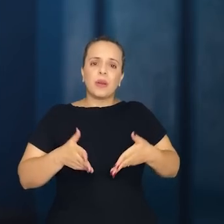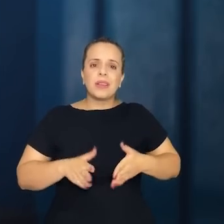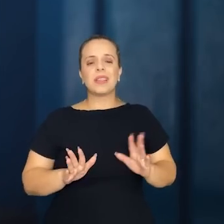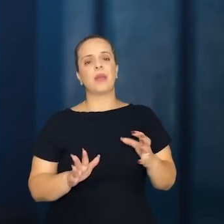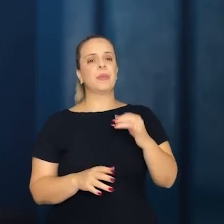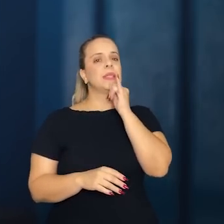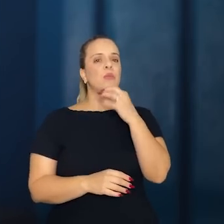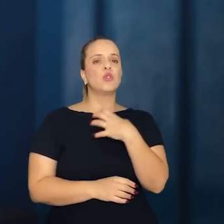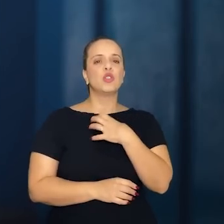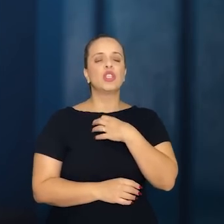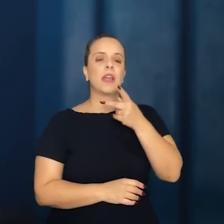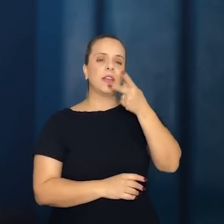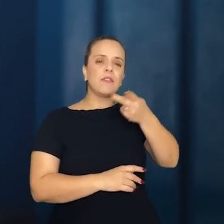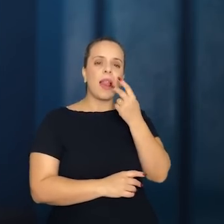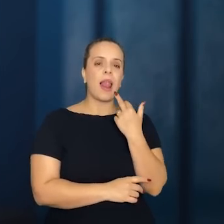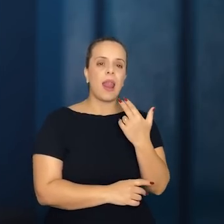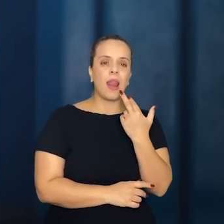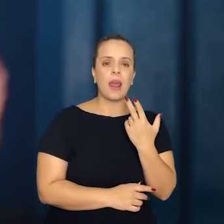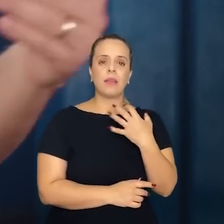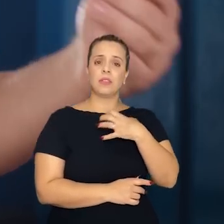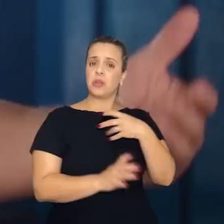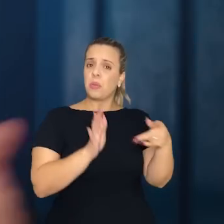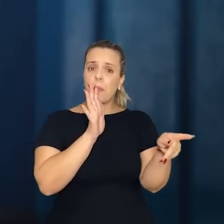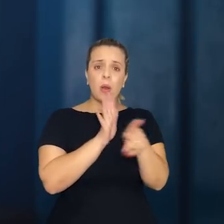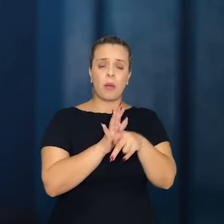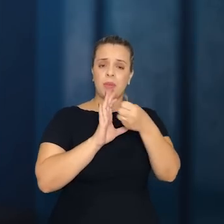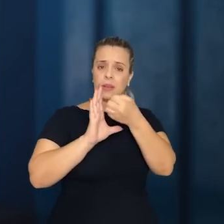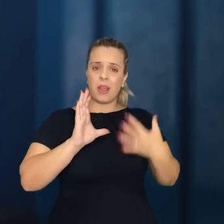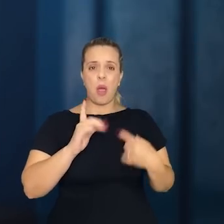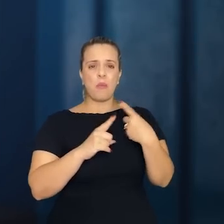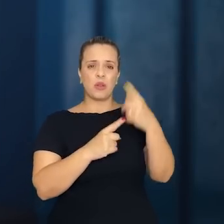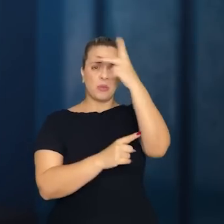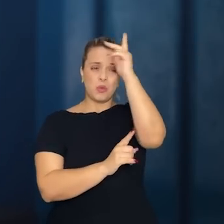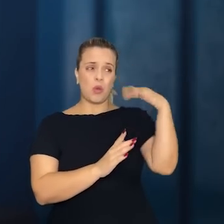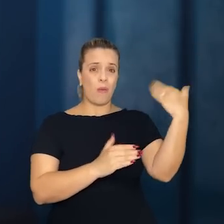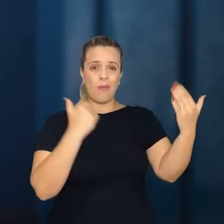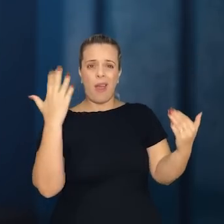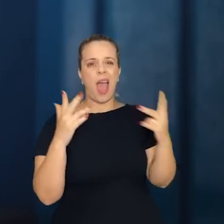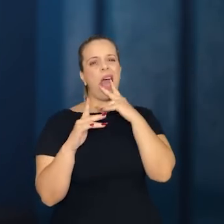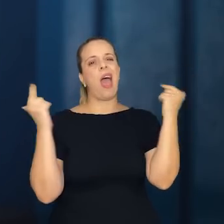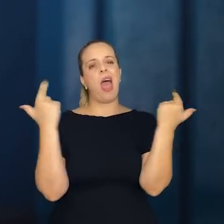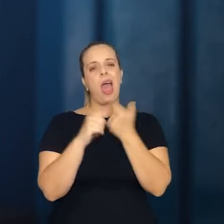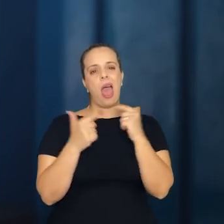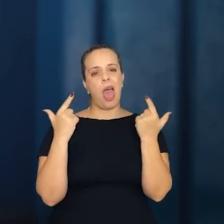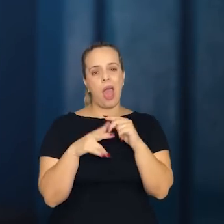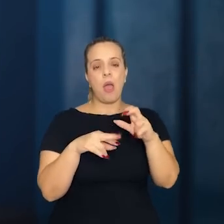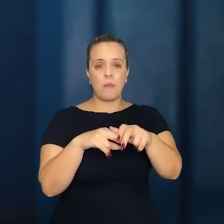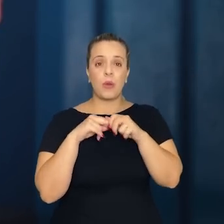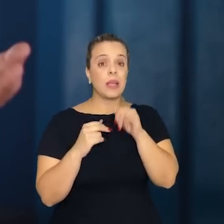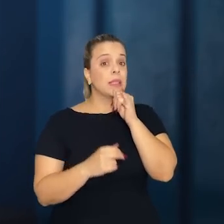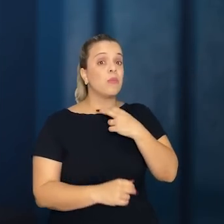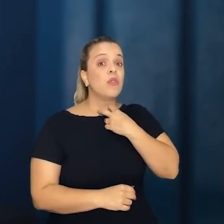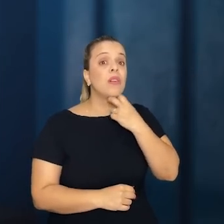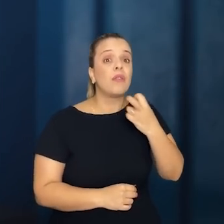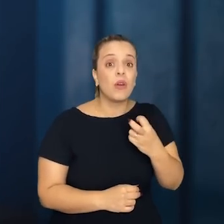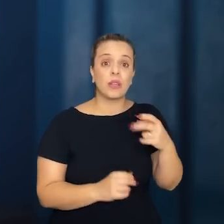falar, do seu ser. Por quê? Porque era motivo de chacota. O sotaque cuiabano, para quem